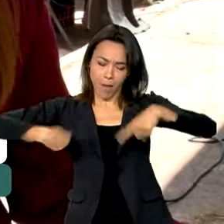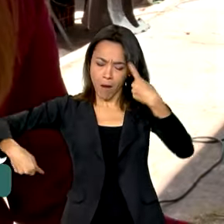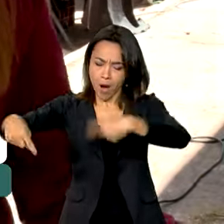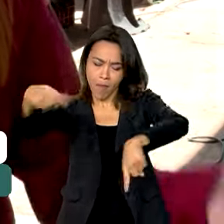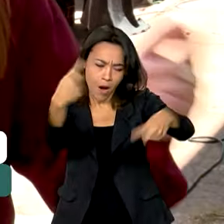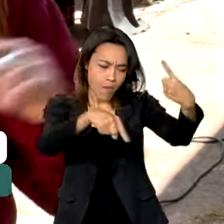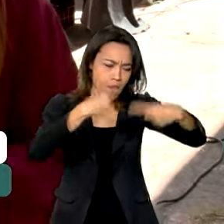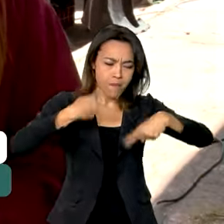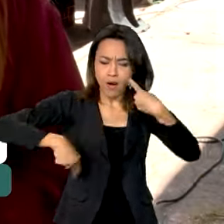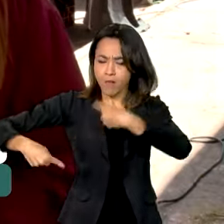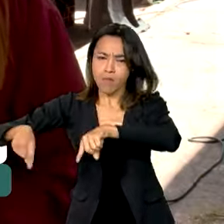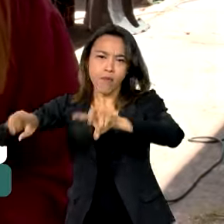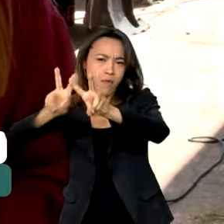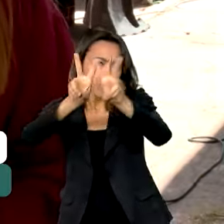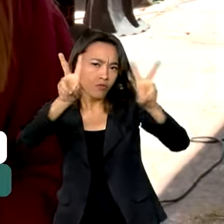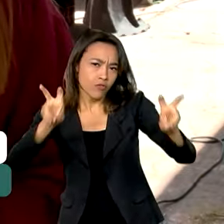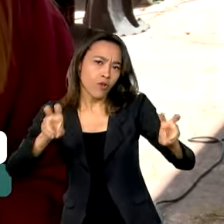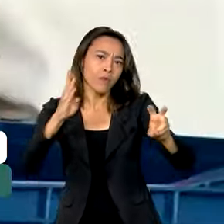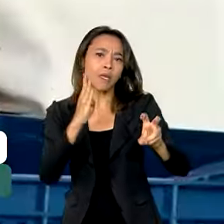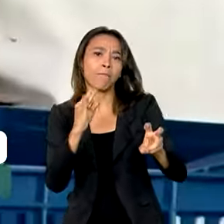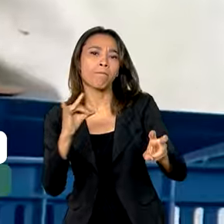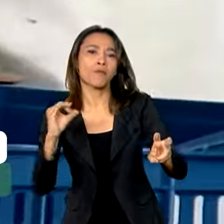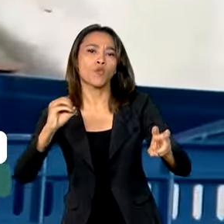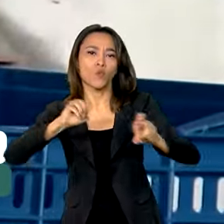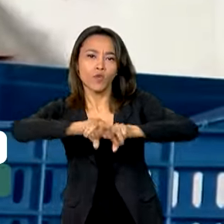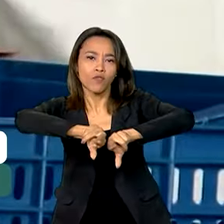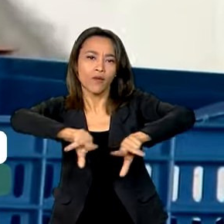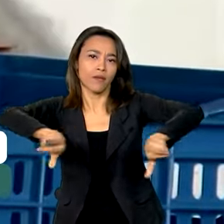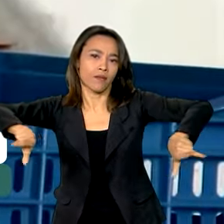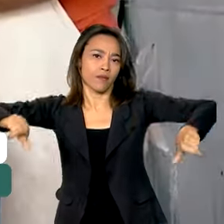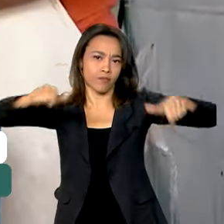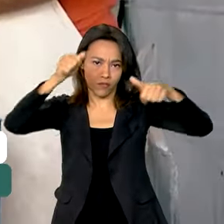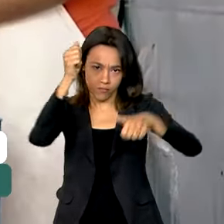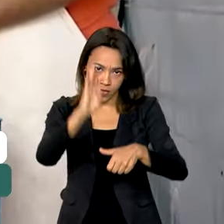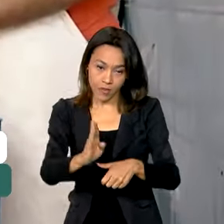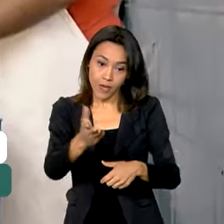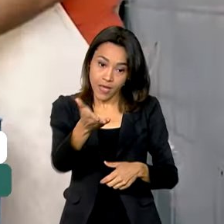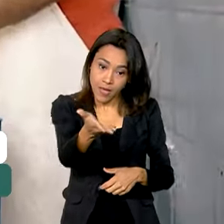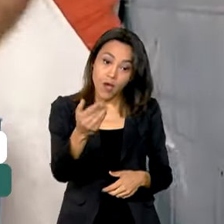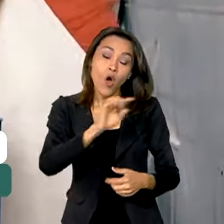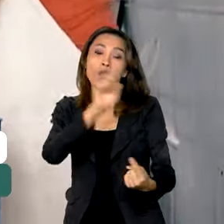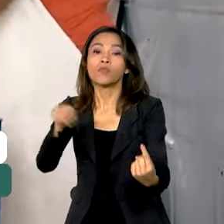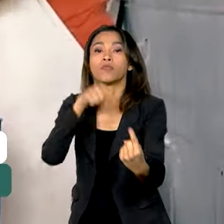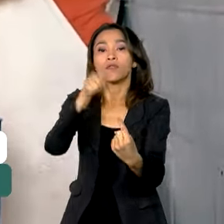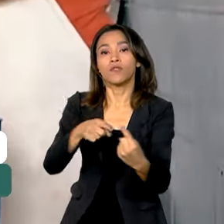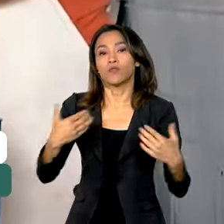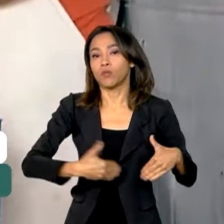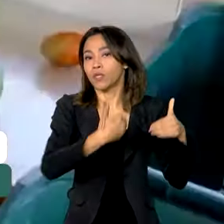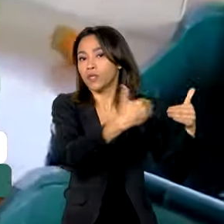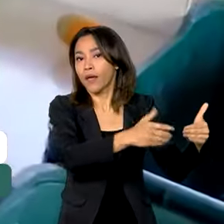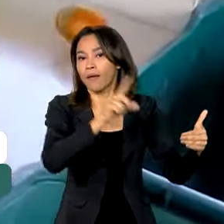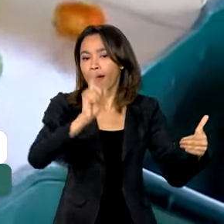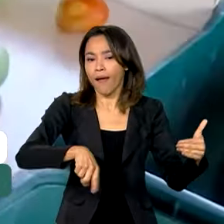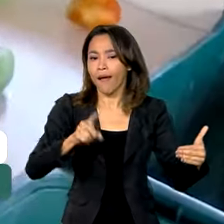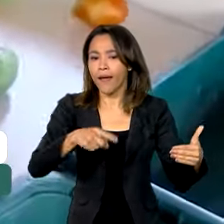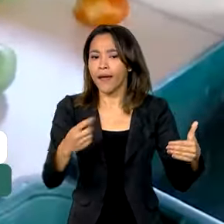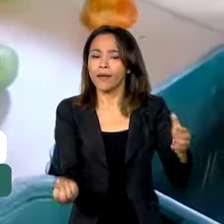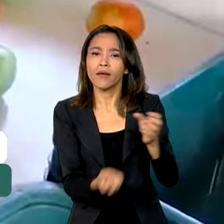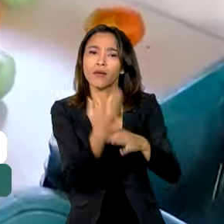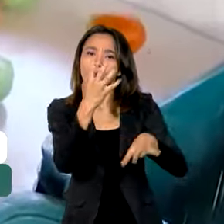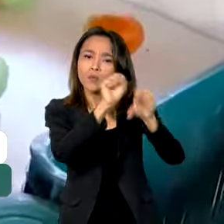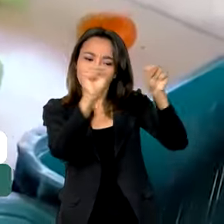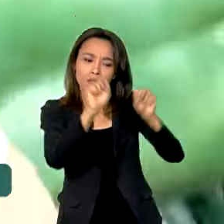a produção e a biodiversidade. A meta do Ministério é reconstruir o Sistema Nacional de Assistência